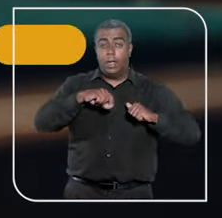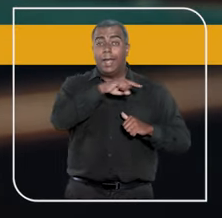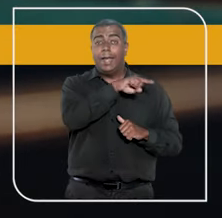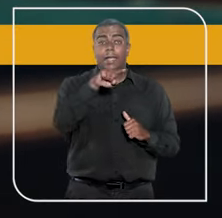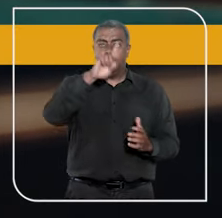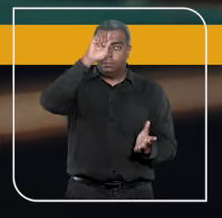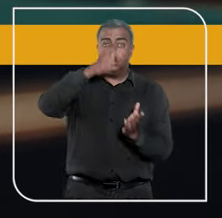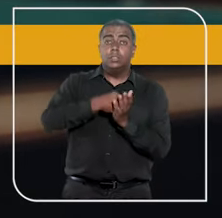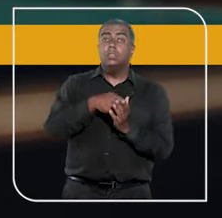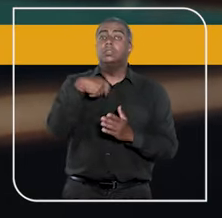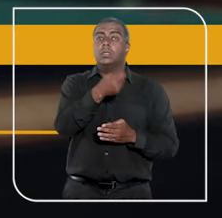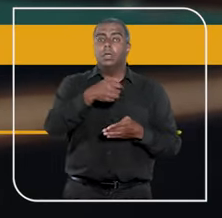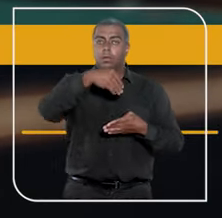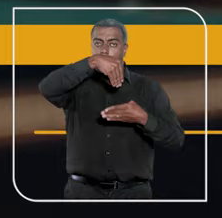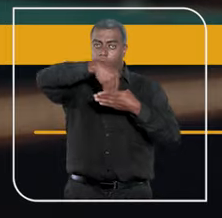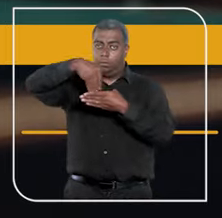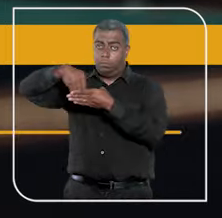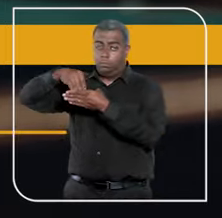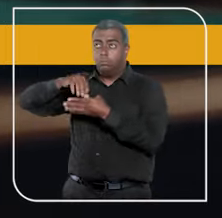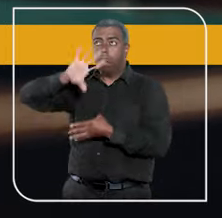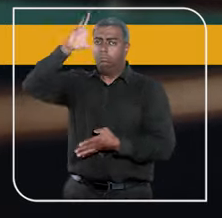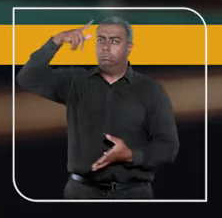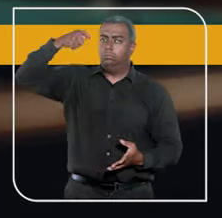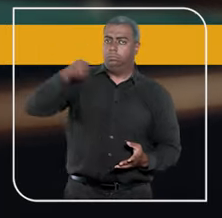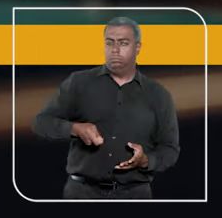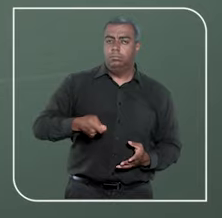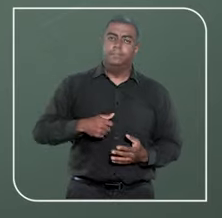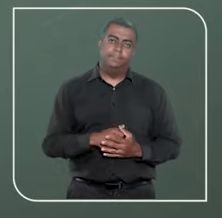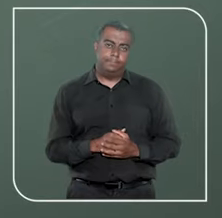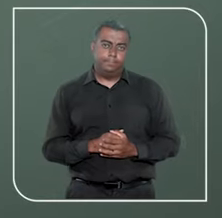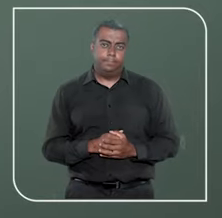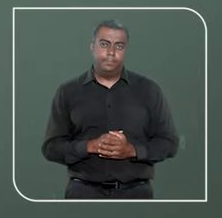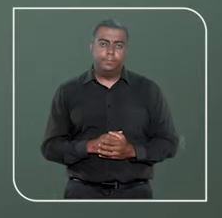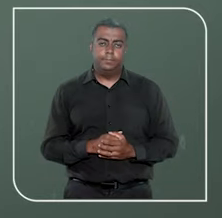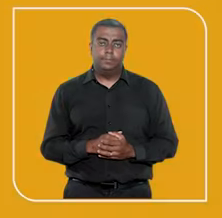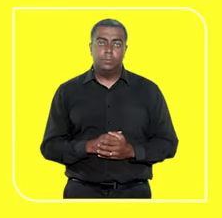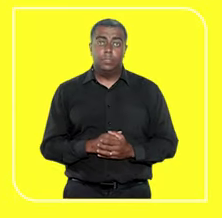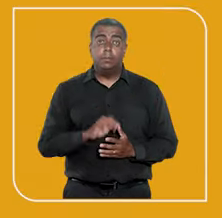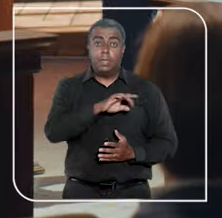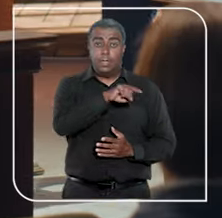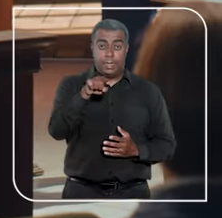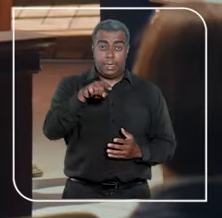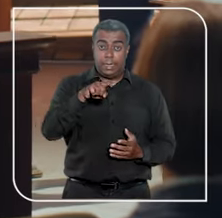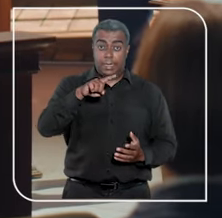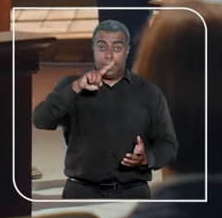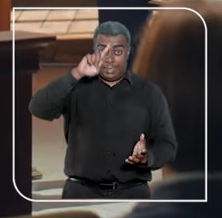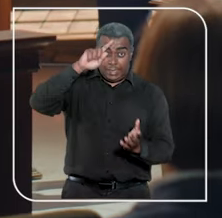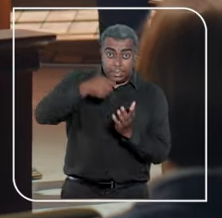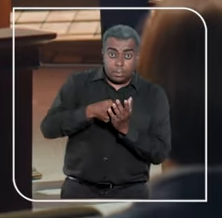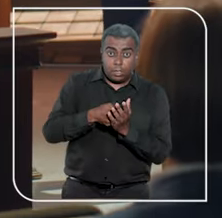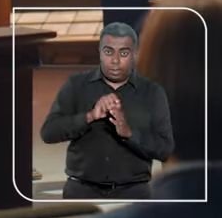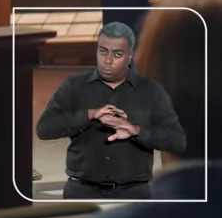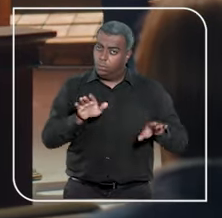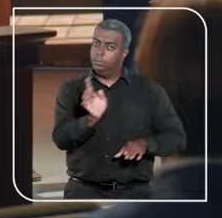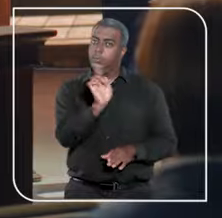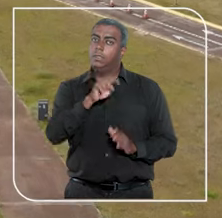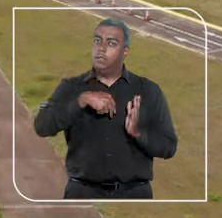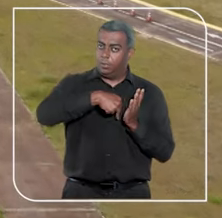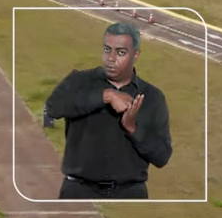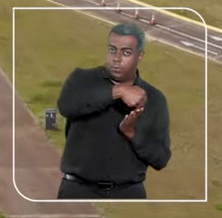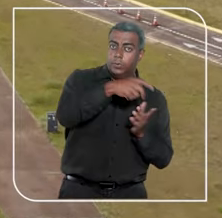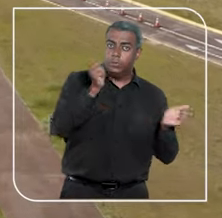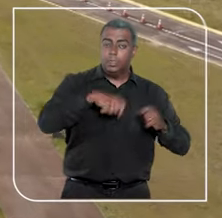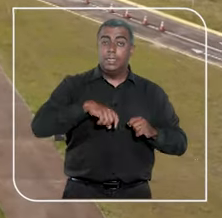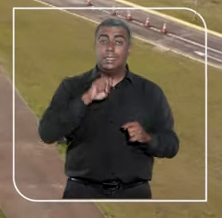decisão deles recebe o nome de acórdão, porque resulta de um acordo. Mas dessa decisão ainda cabe recurso.